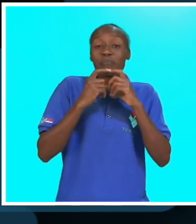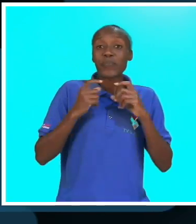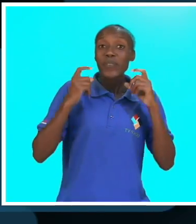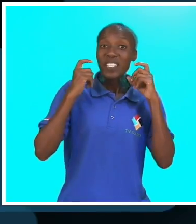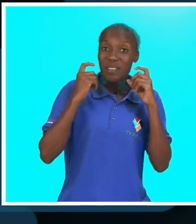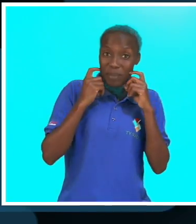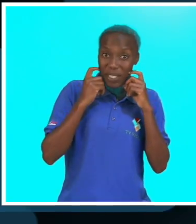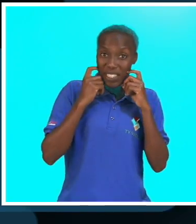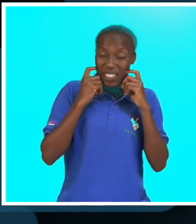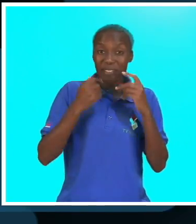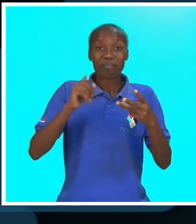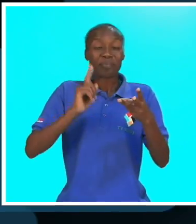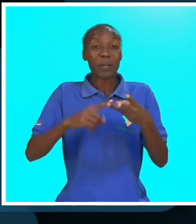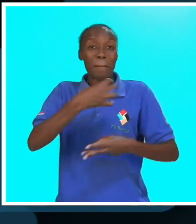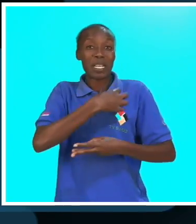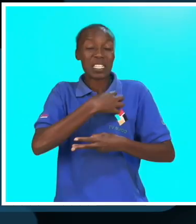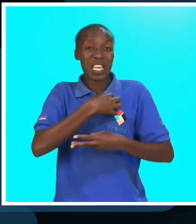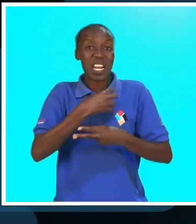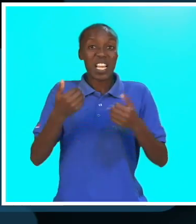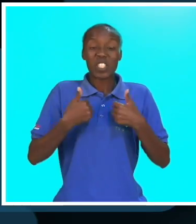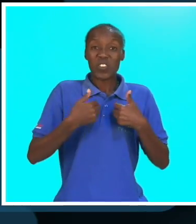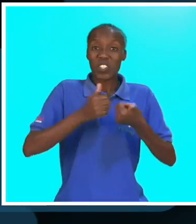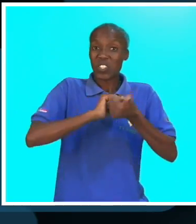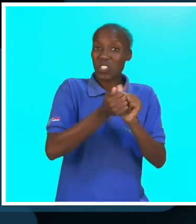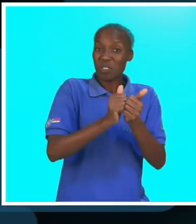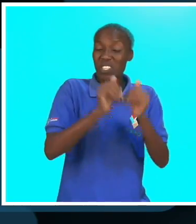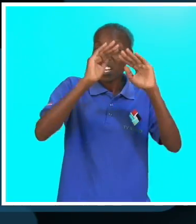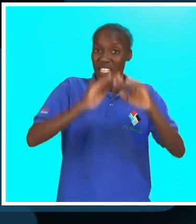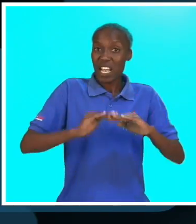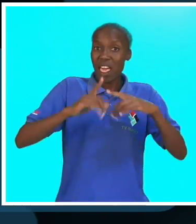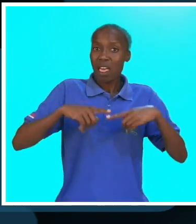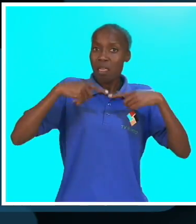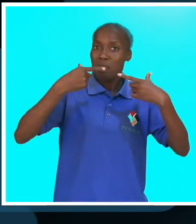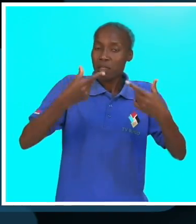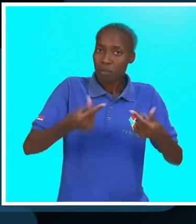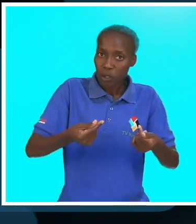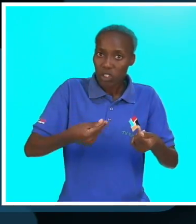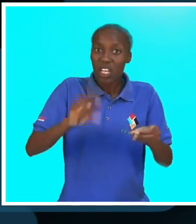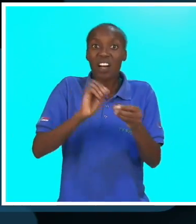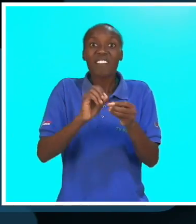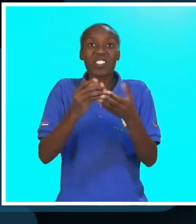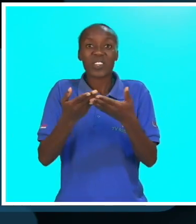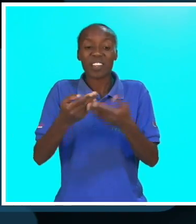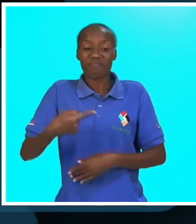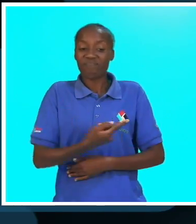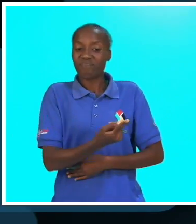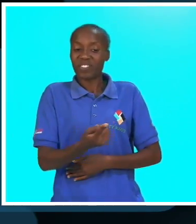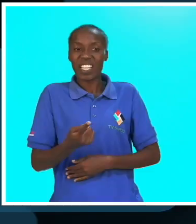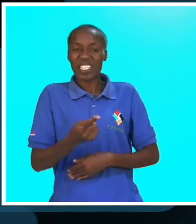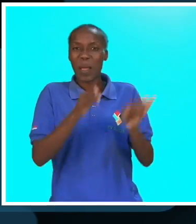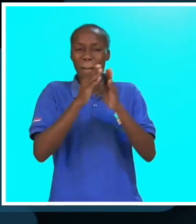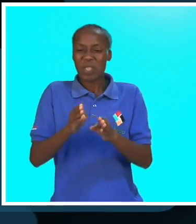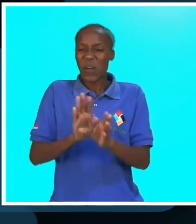Moçambique está, o Ministério da Justiça de Esportes, concretamente, está disposto a abdicar-se dos